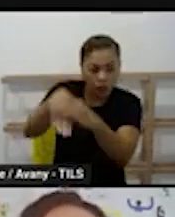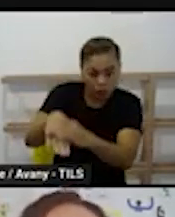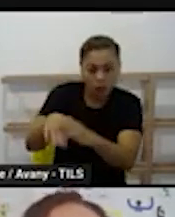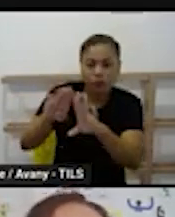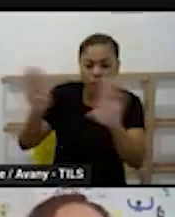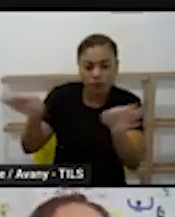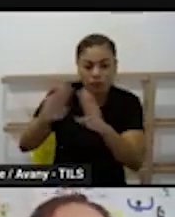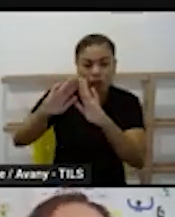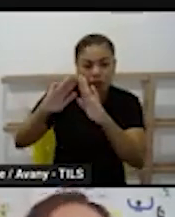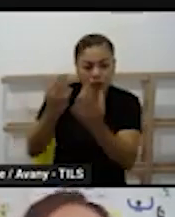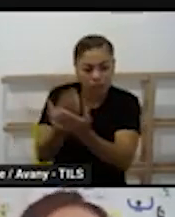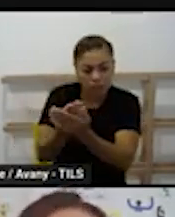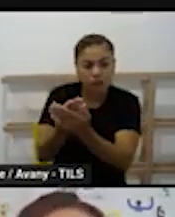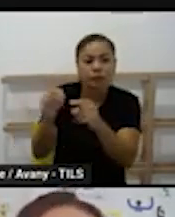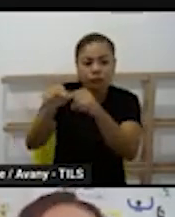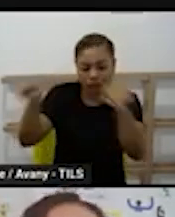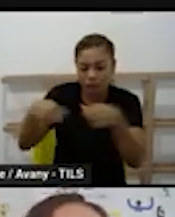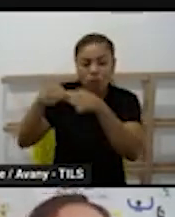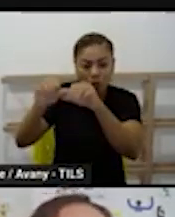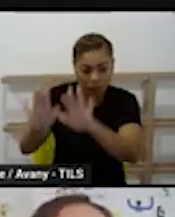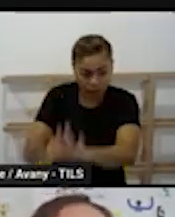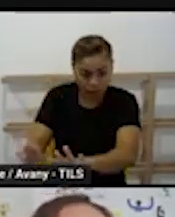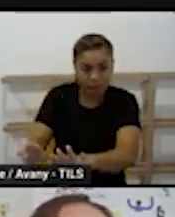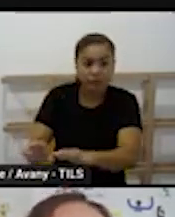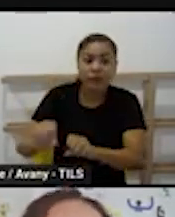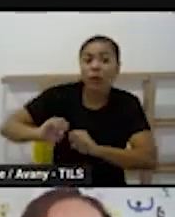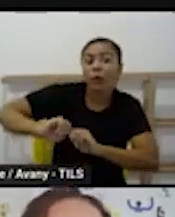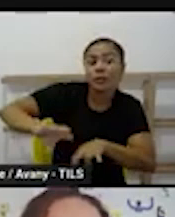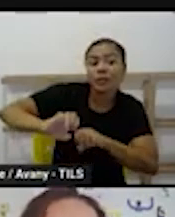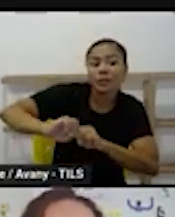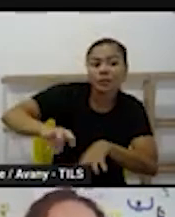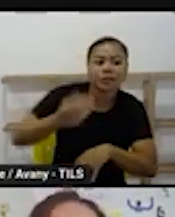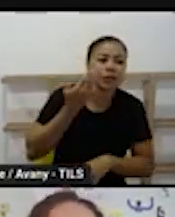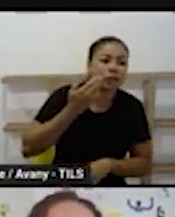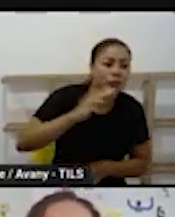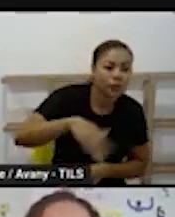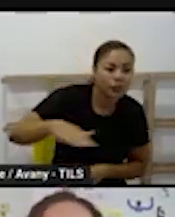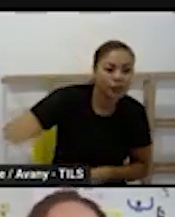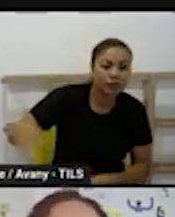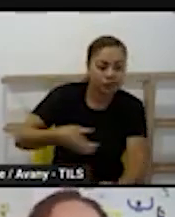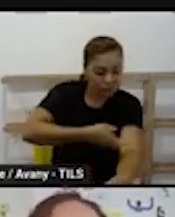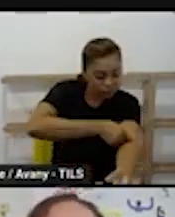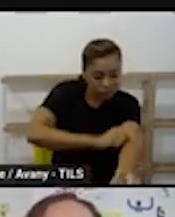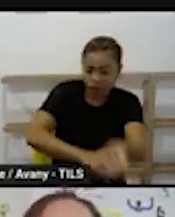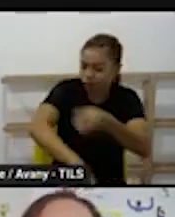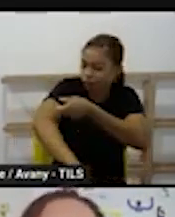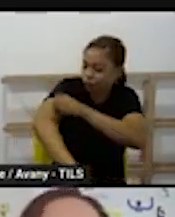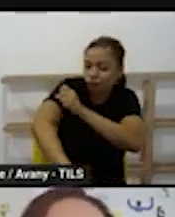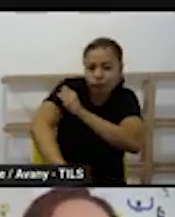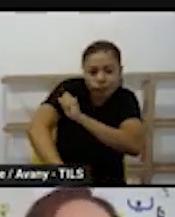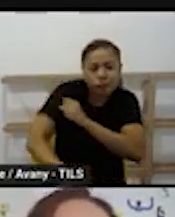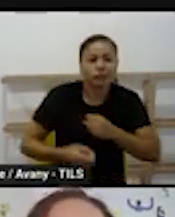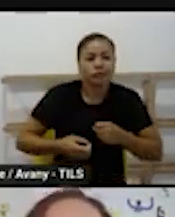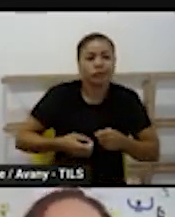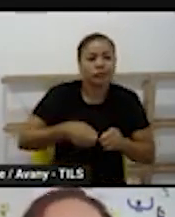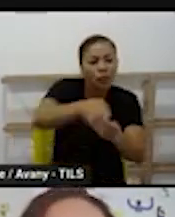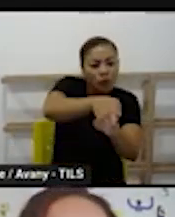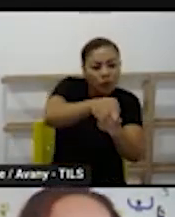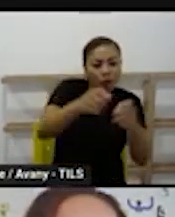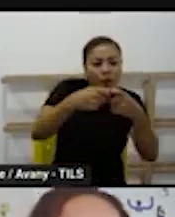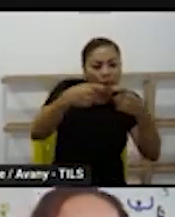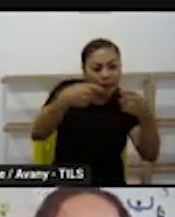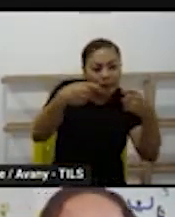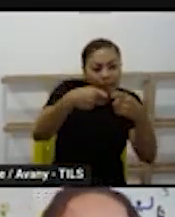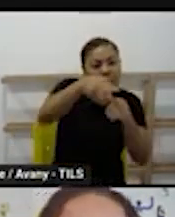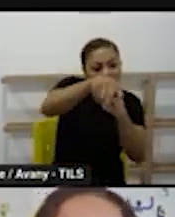a fechar um eclé a desabotuar uma camisa a desdobrar a dobrar uma roupa a colocar a meia amarrar o cadastro